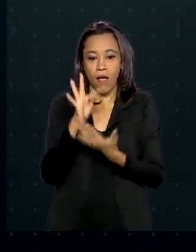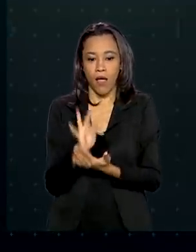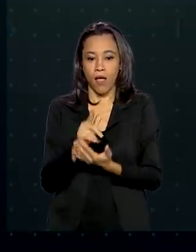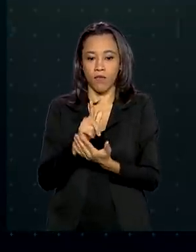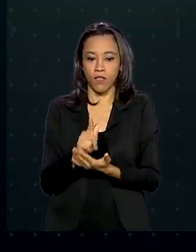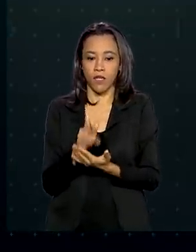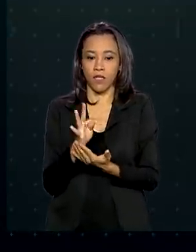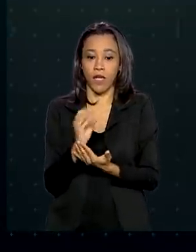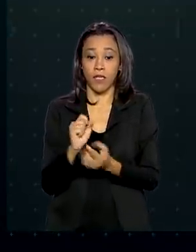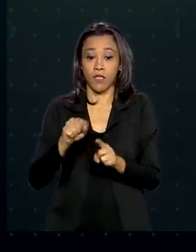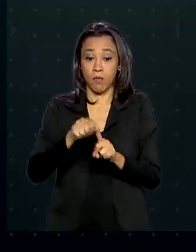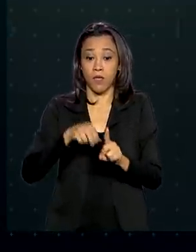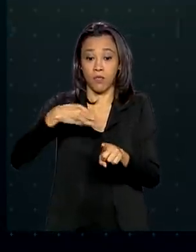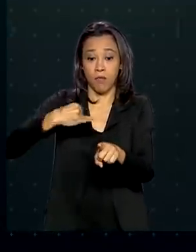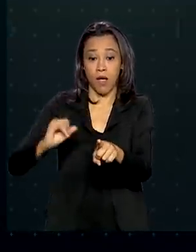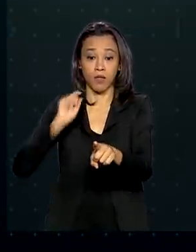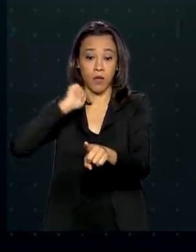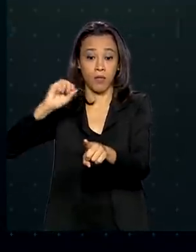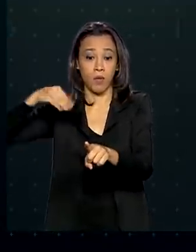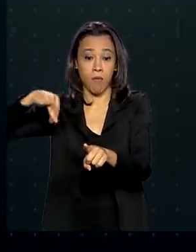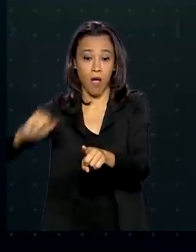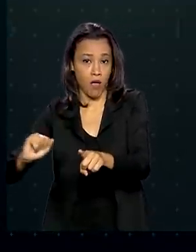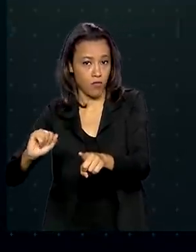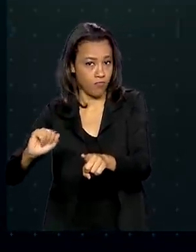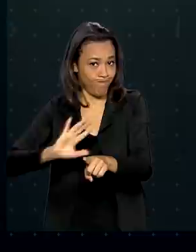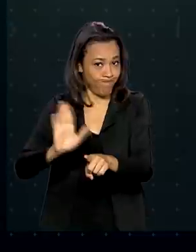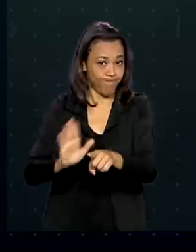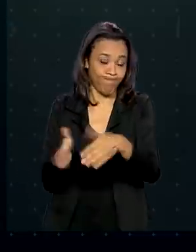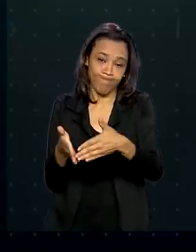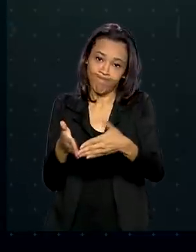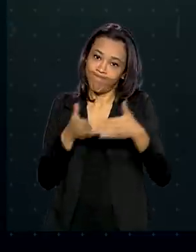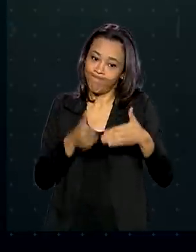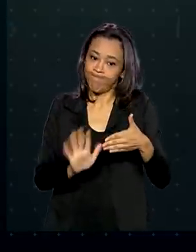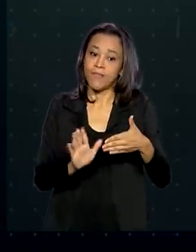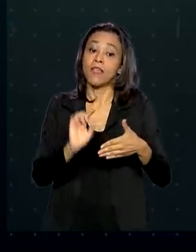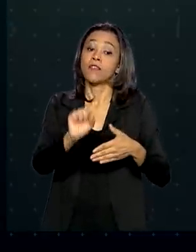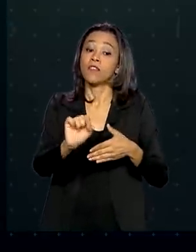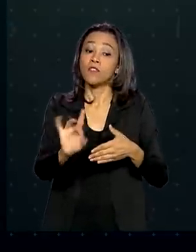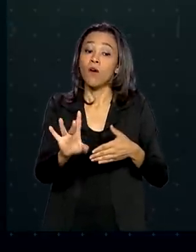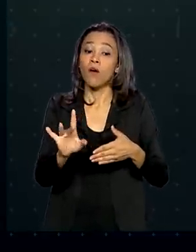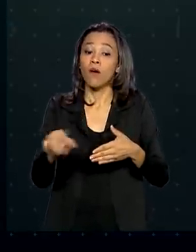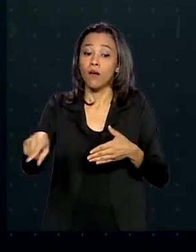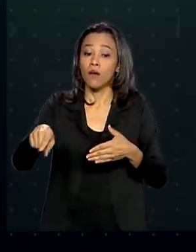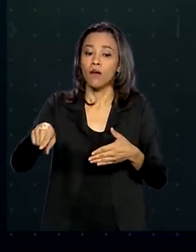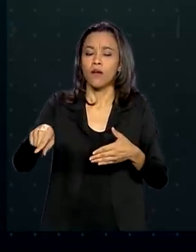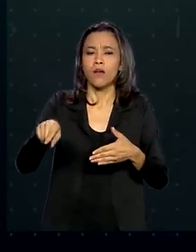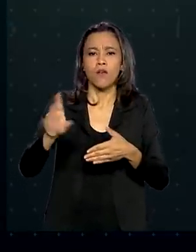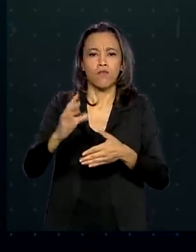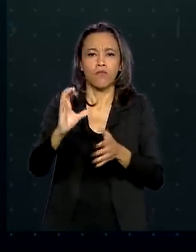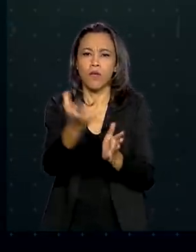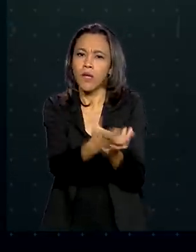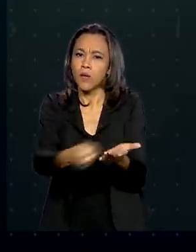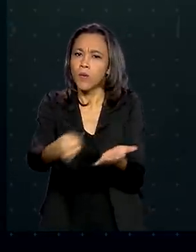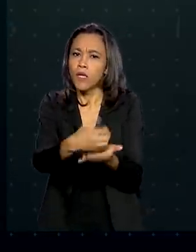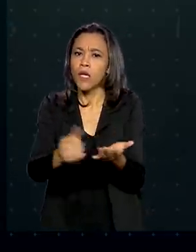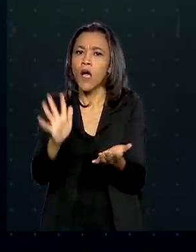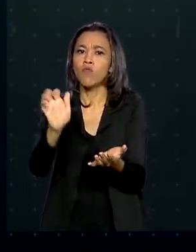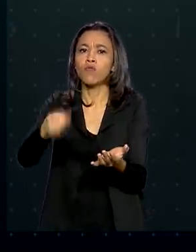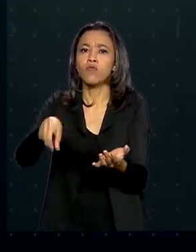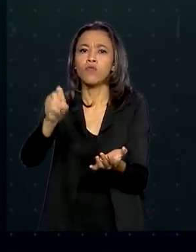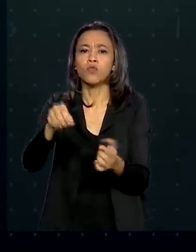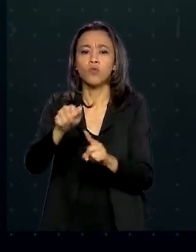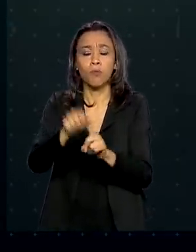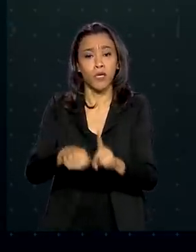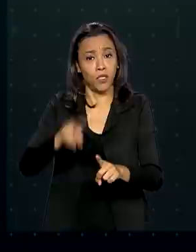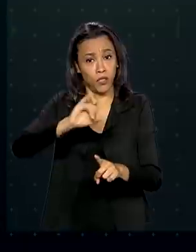de março, abril e maio. As parcelas devem ser recolhidas pelo empregador ao fundo a partir de julho